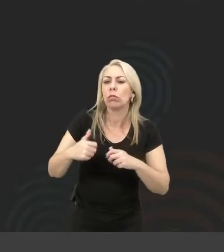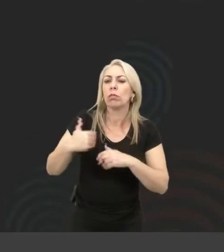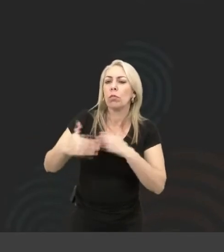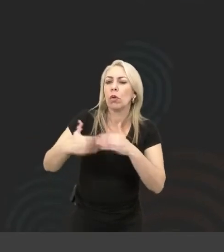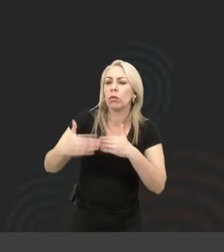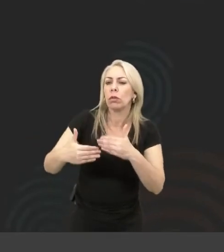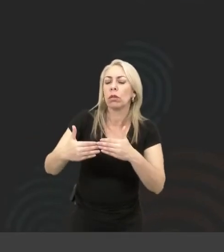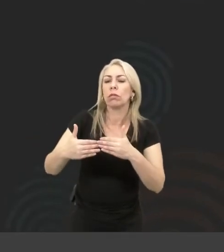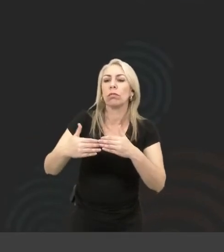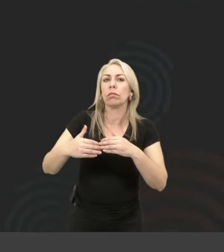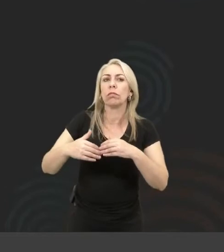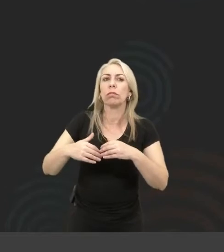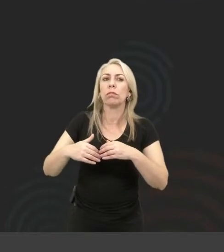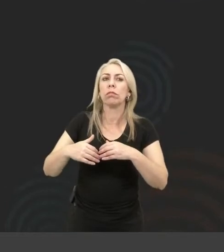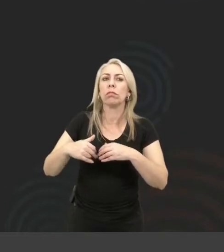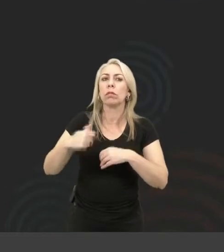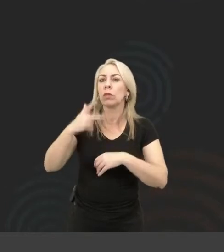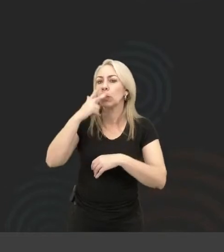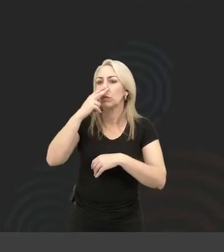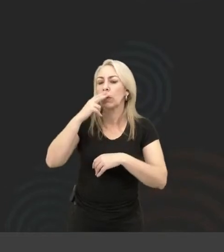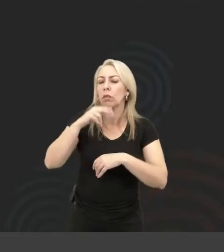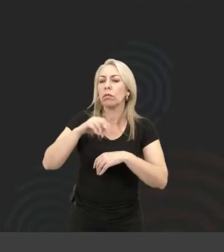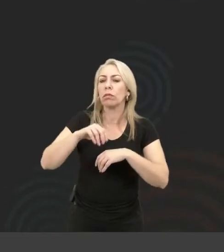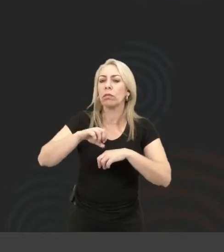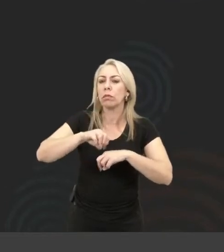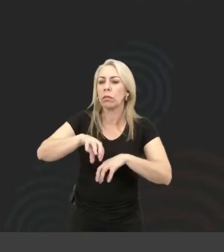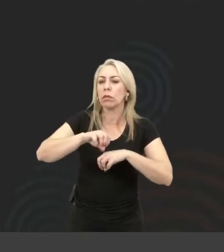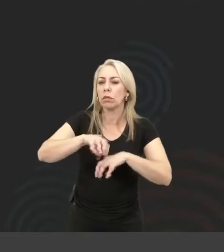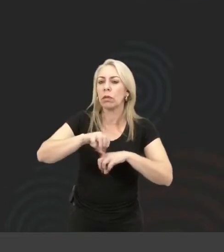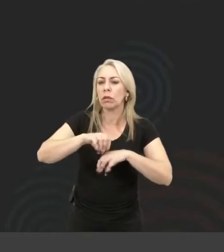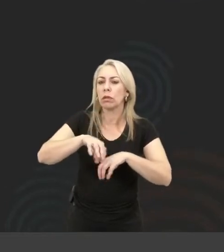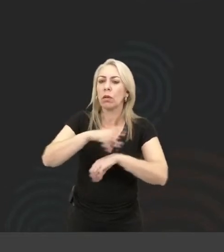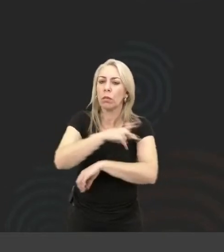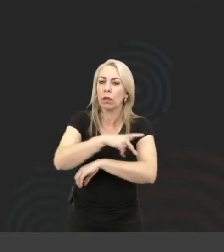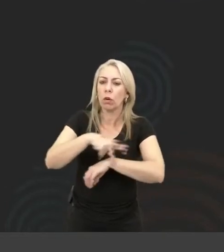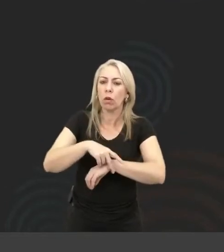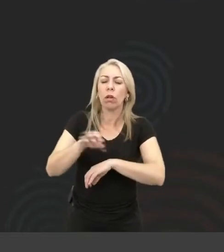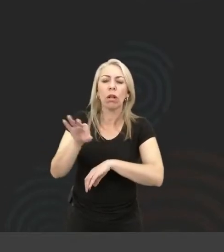pedagógicos que nós tivemos, ninguém comentou com vocês